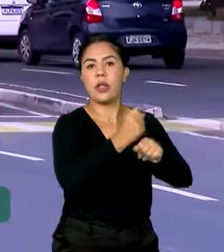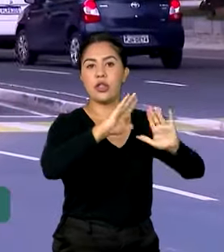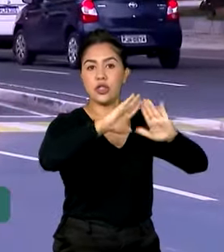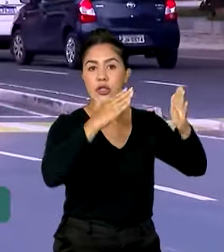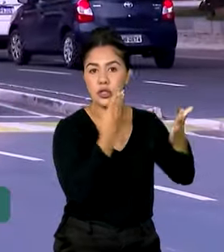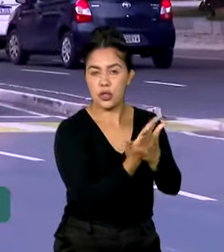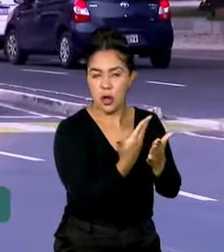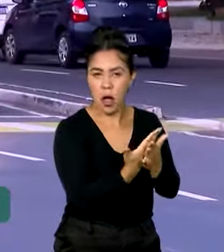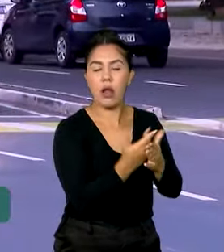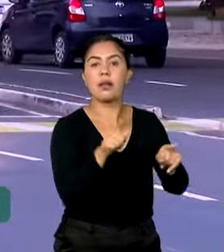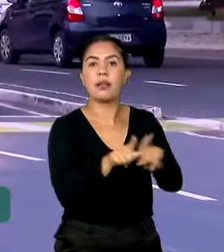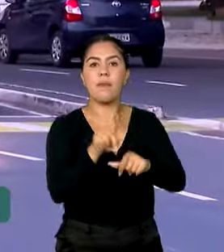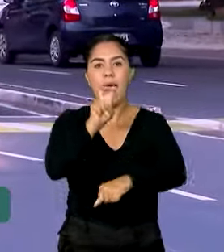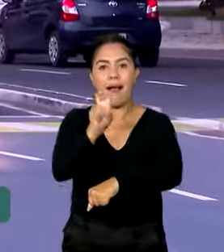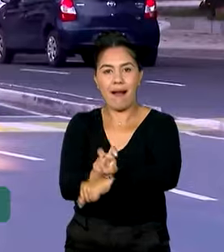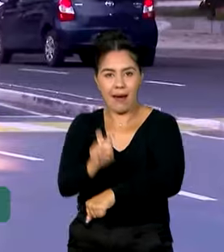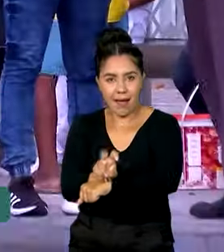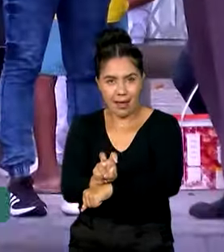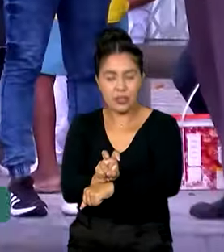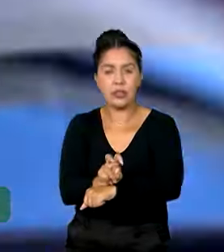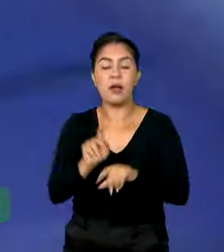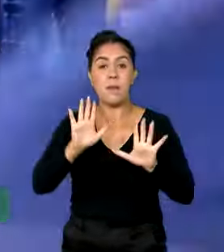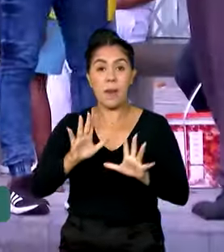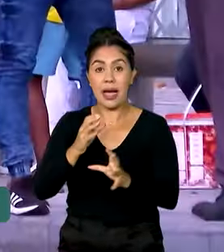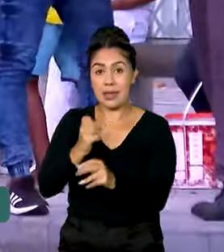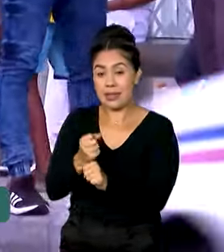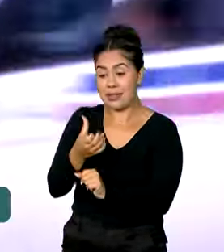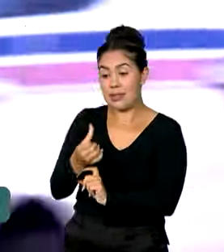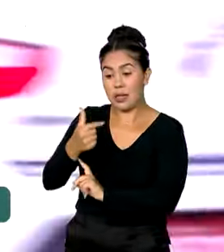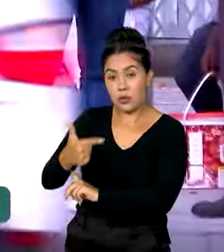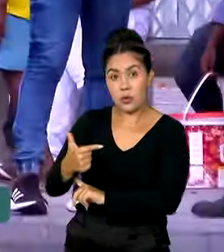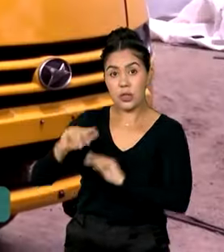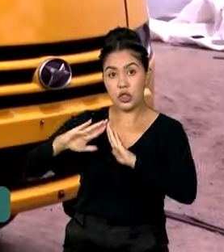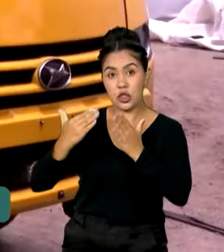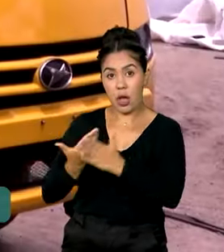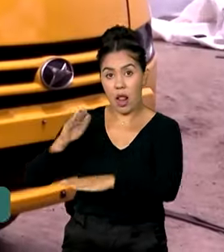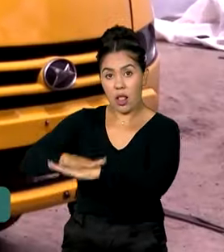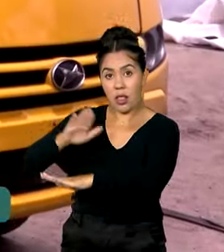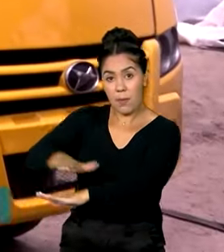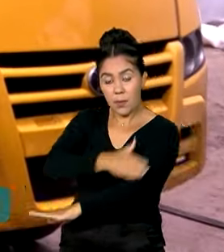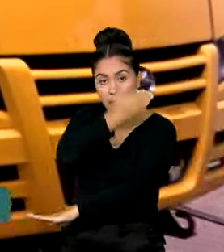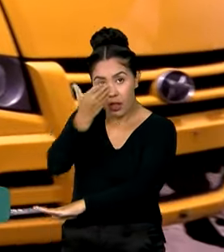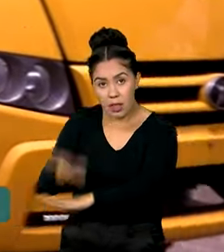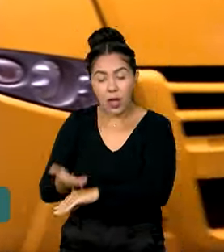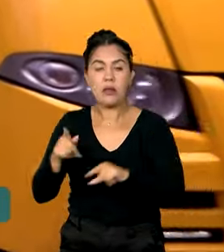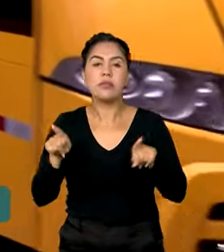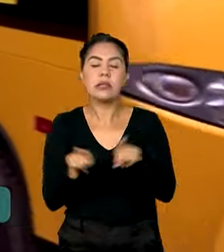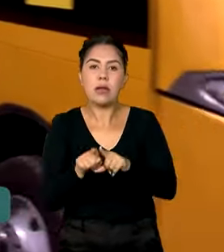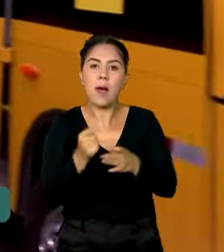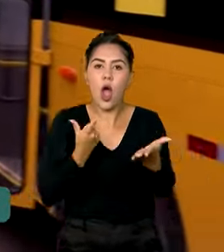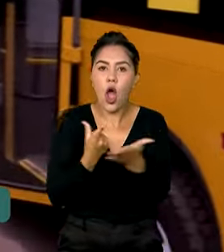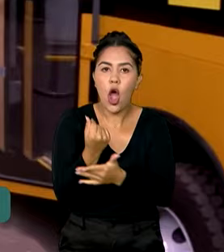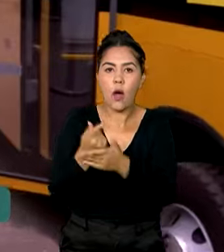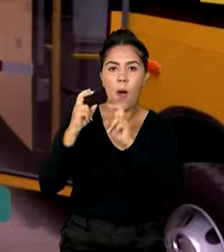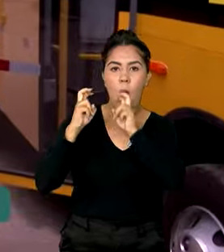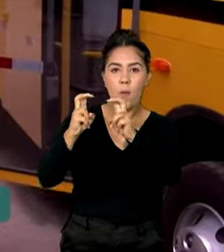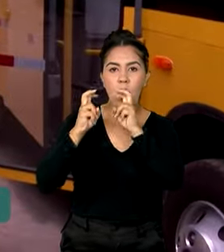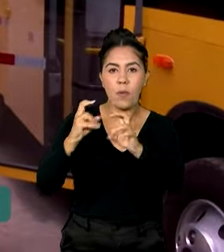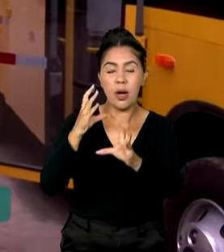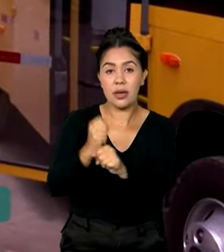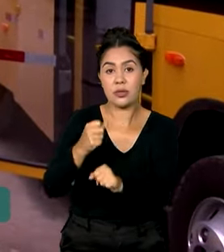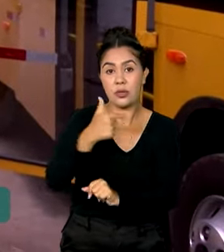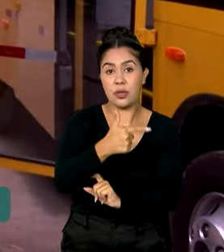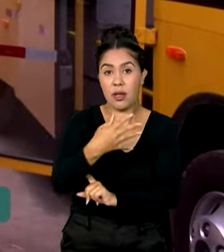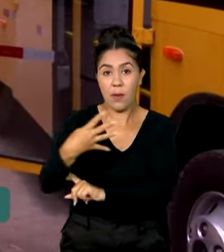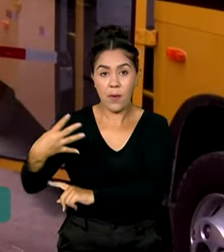creches e pré-escolas, 62 escolas em tempo integral e também para adquirir 244